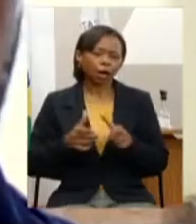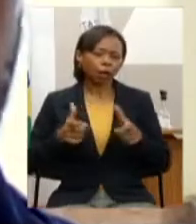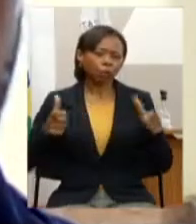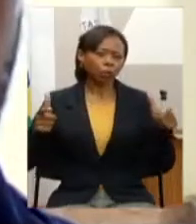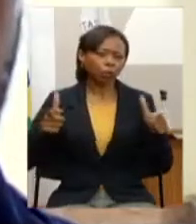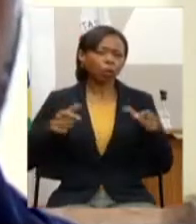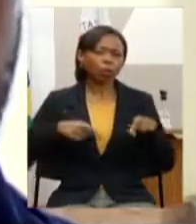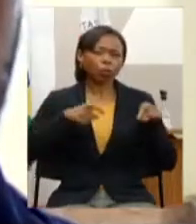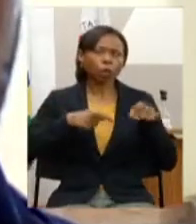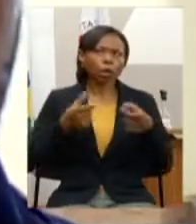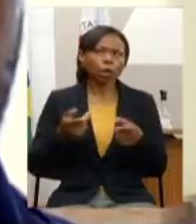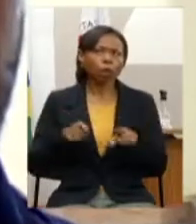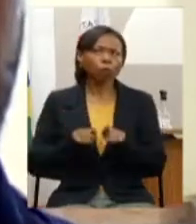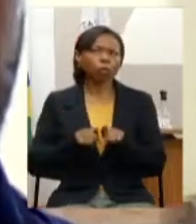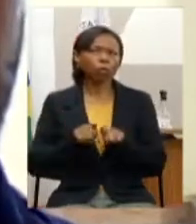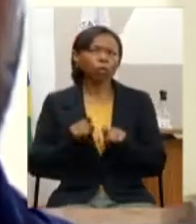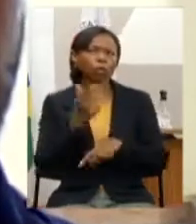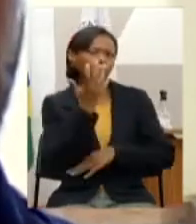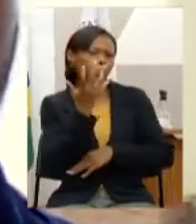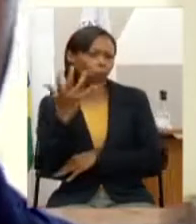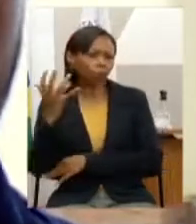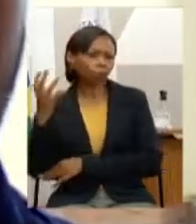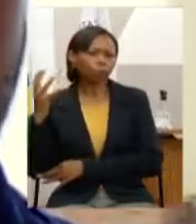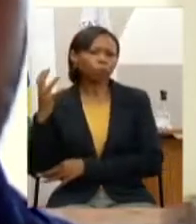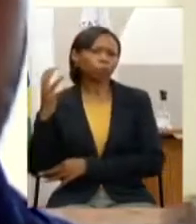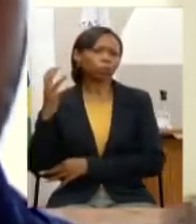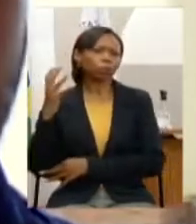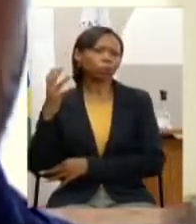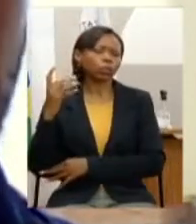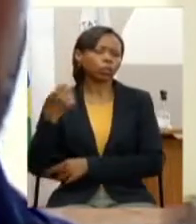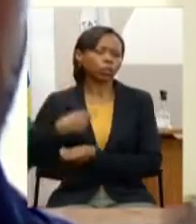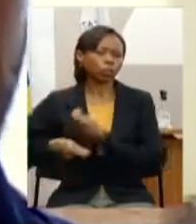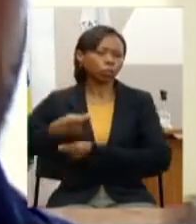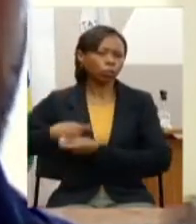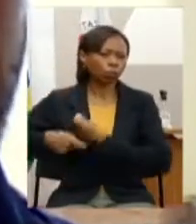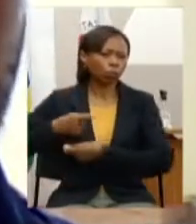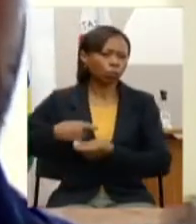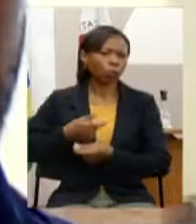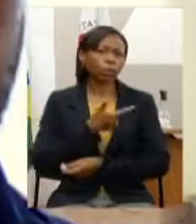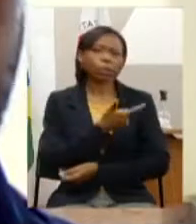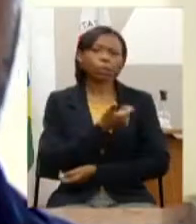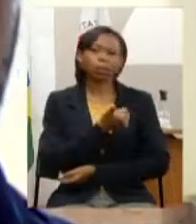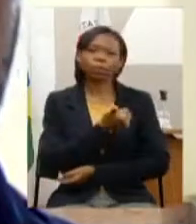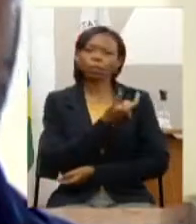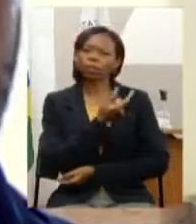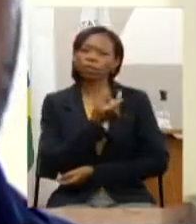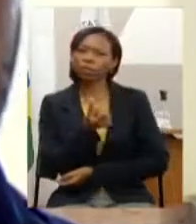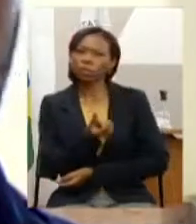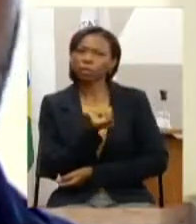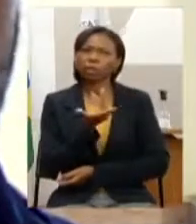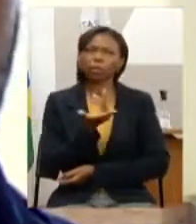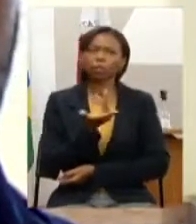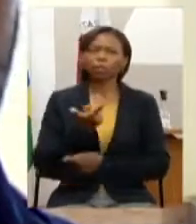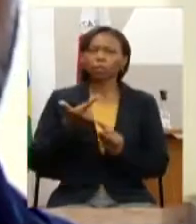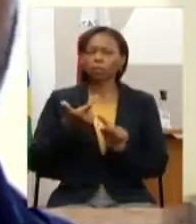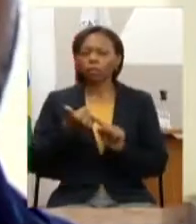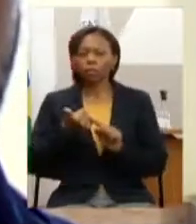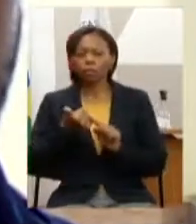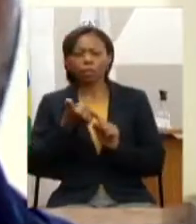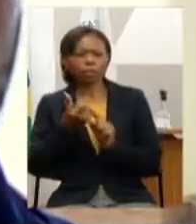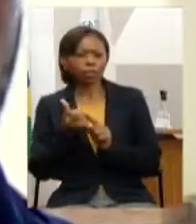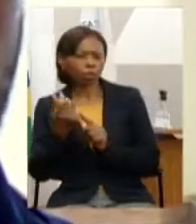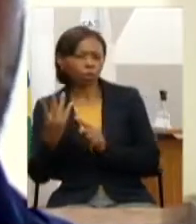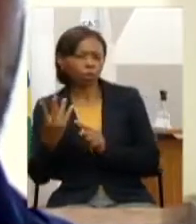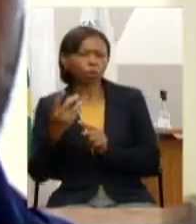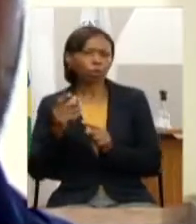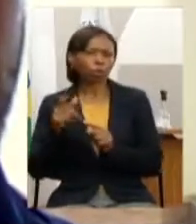melhoria do meio ambiente e ambiente de negócios 126 regularização fundiário 164 o cooperato com